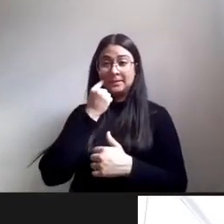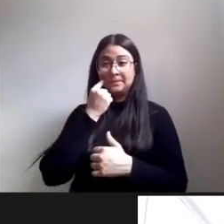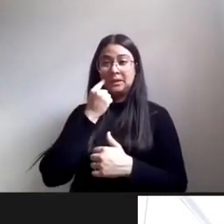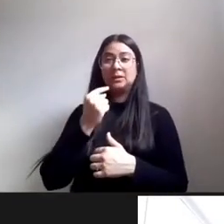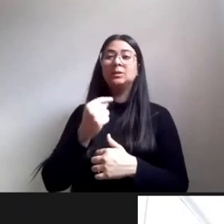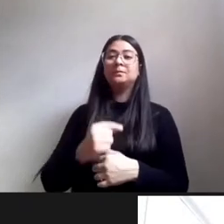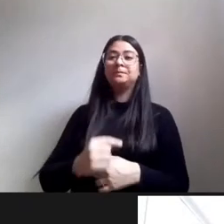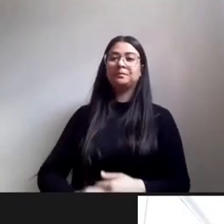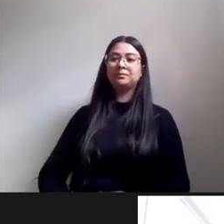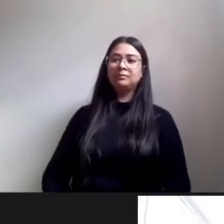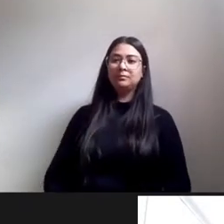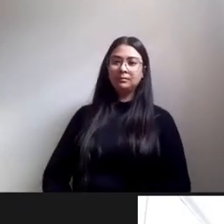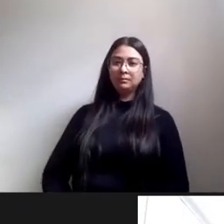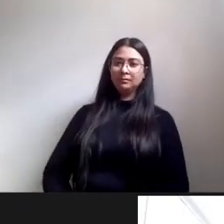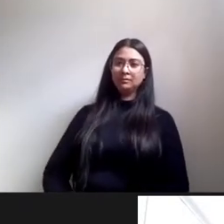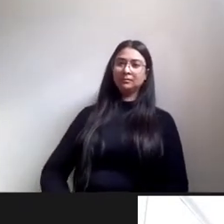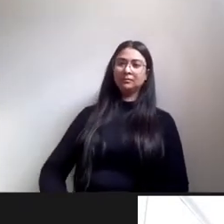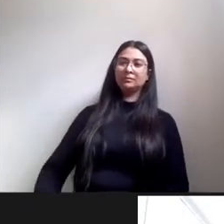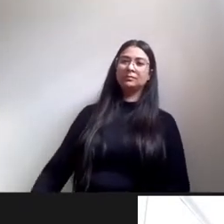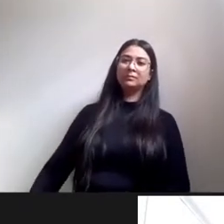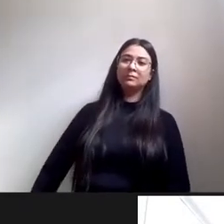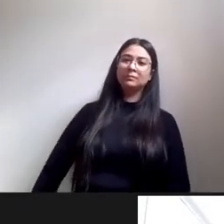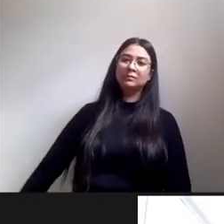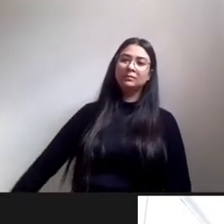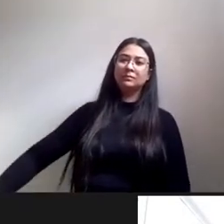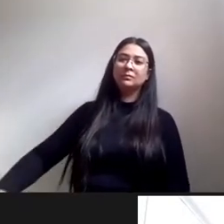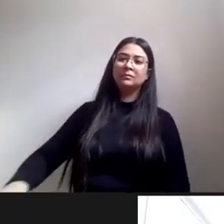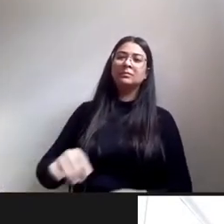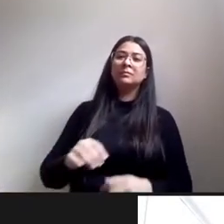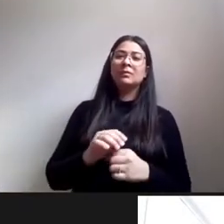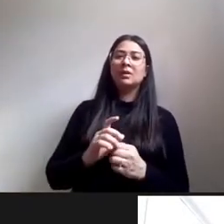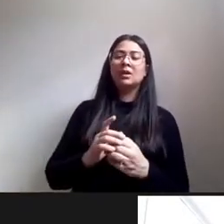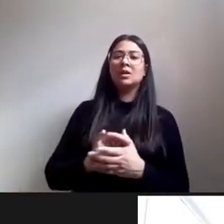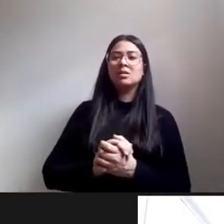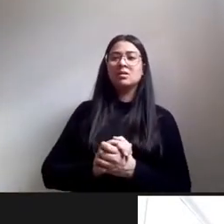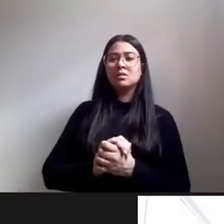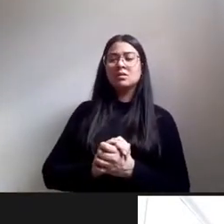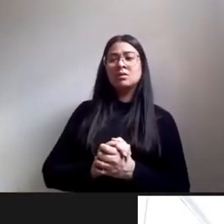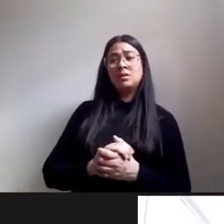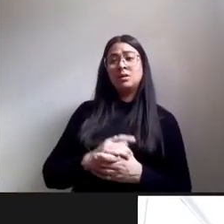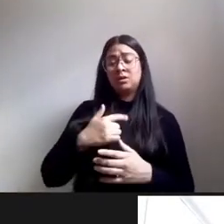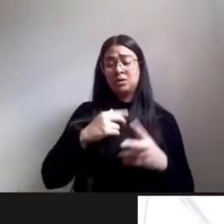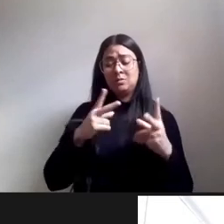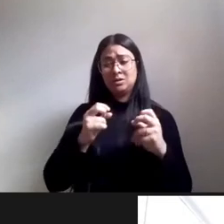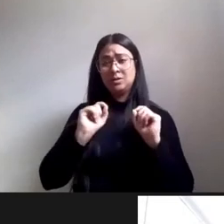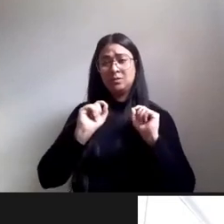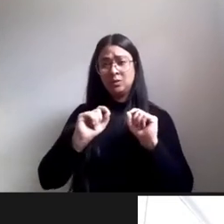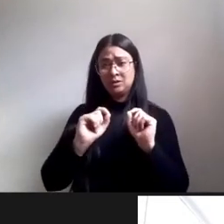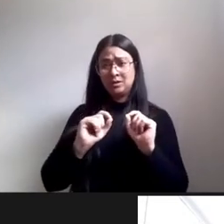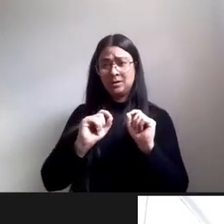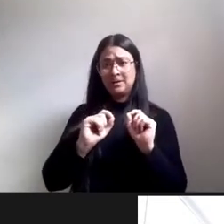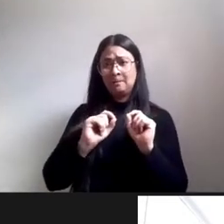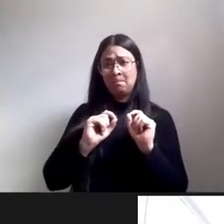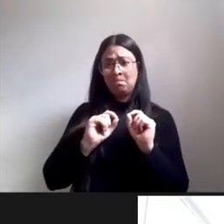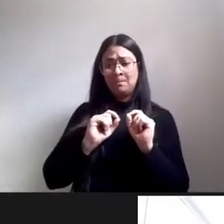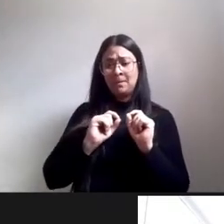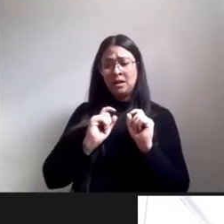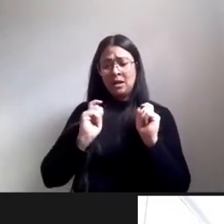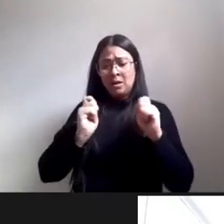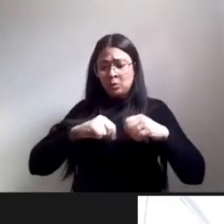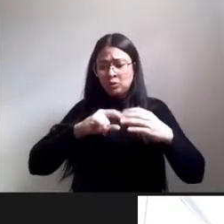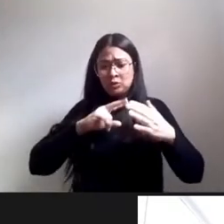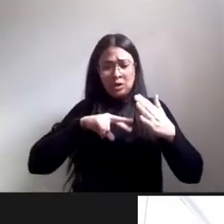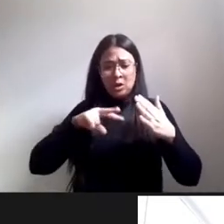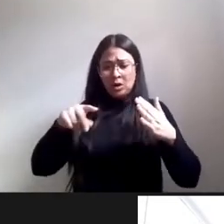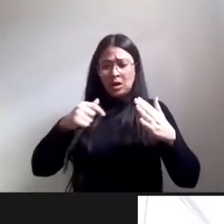e que eu tenho visto que tem todas as possibilidades de leituras e da própria história